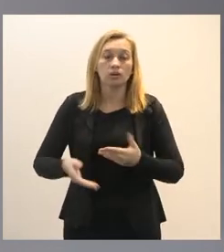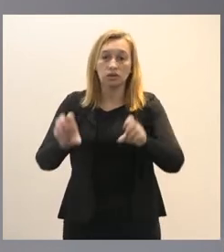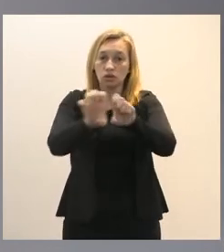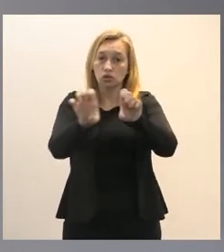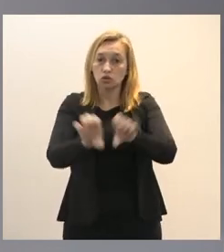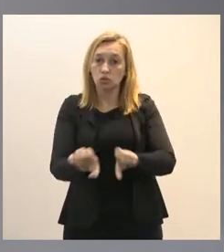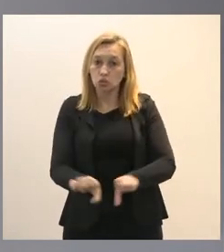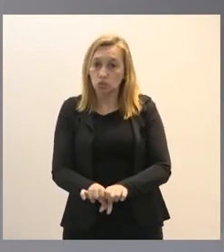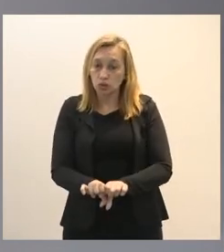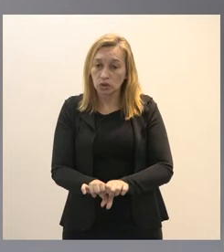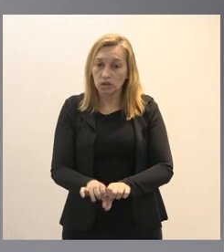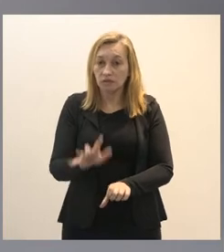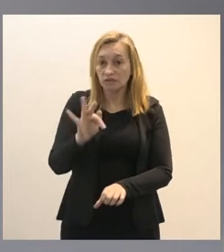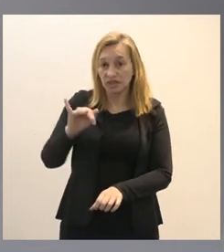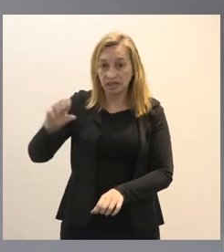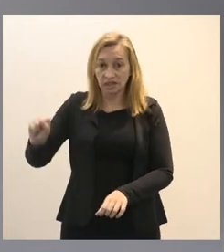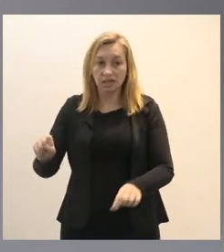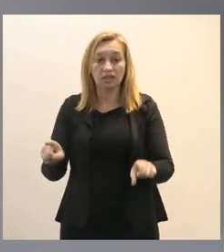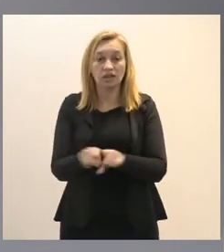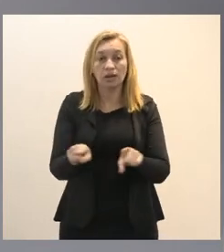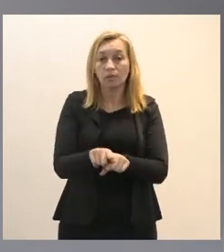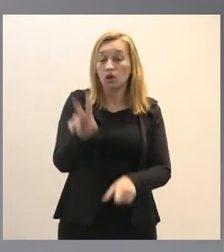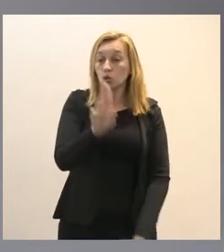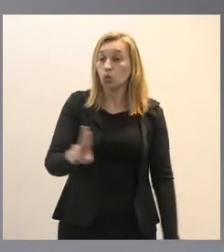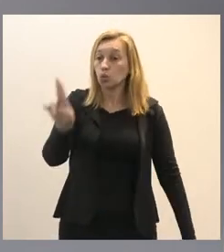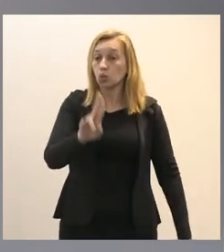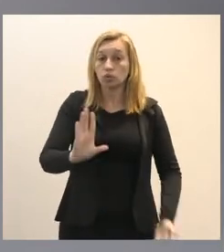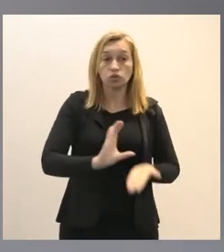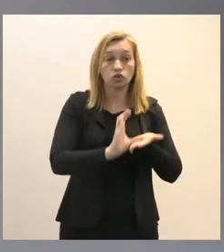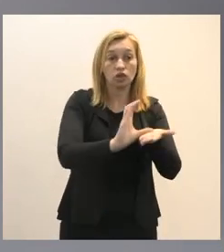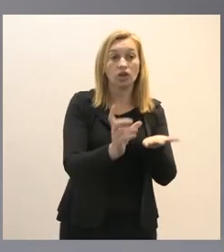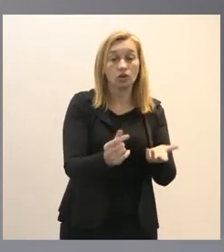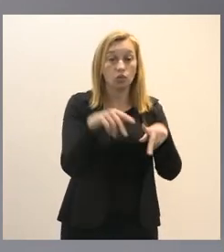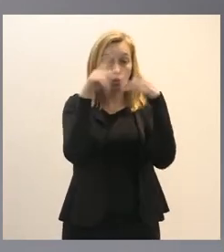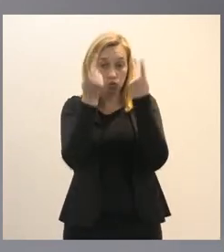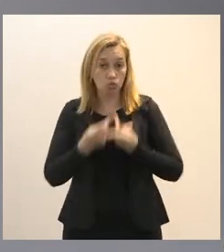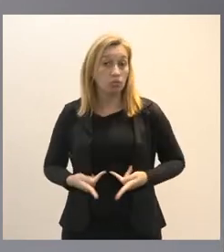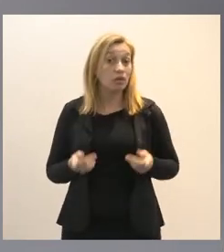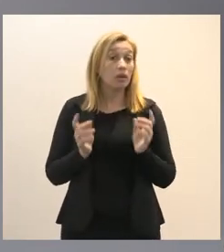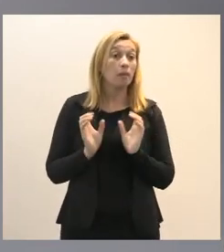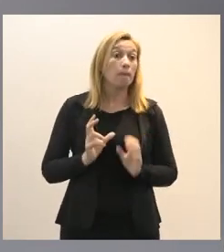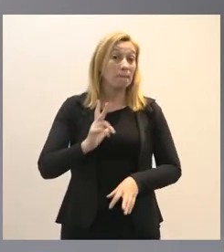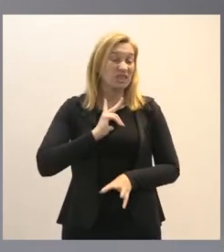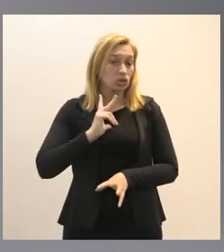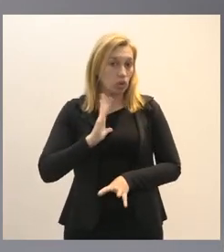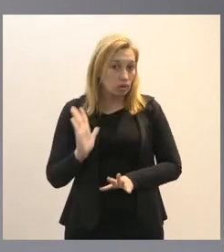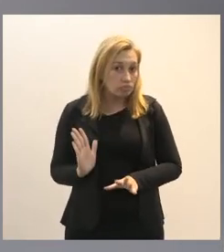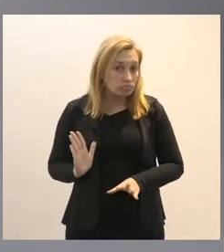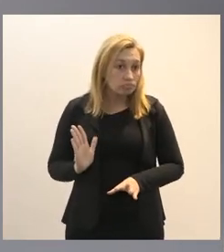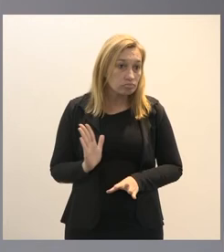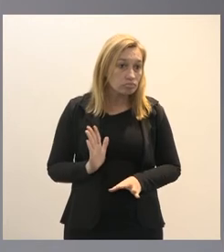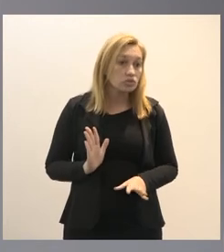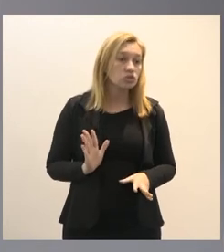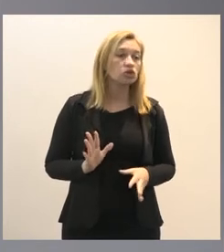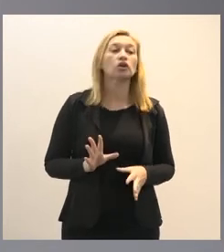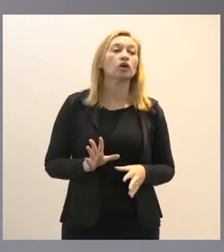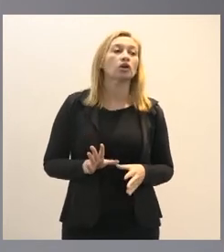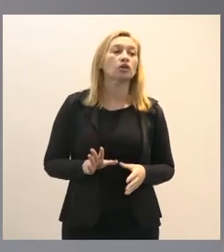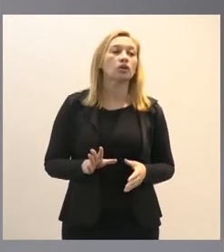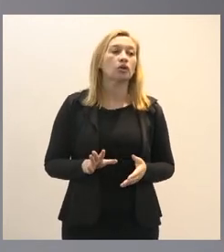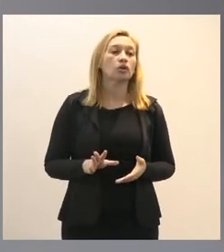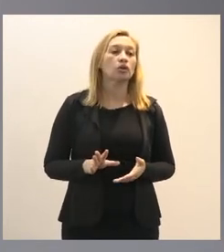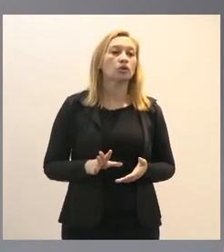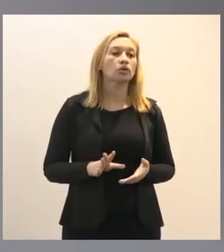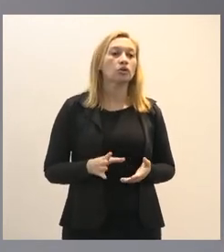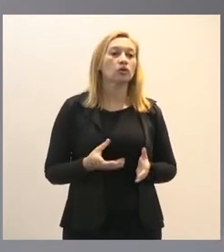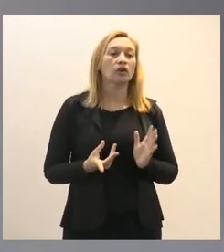física e a utilização de recursos humanos de particulares com ou sem contrapartida